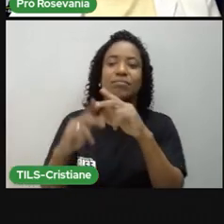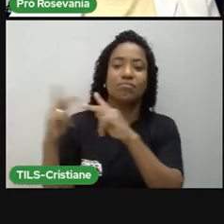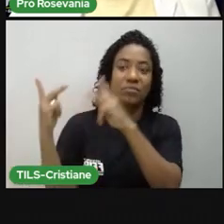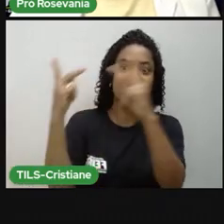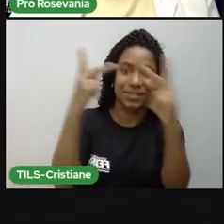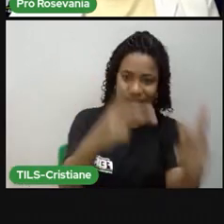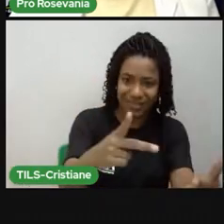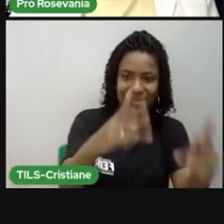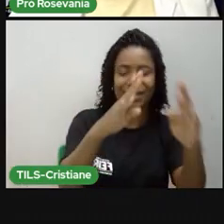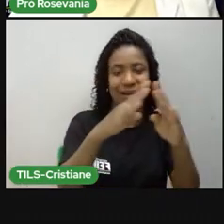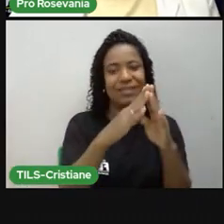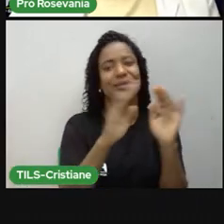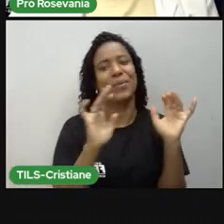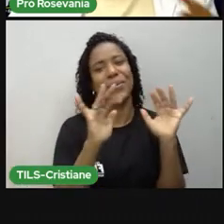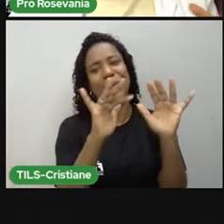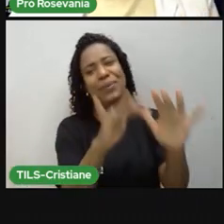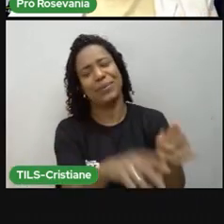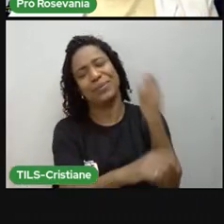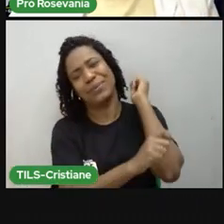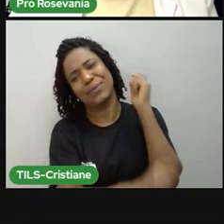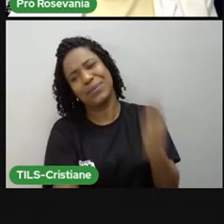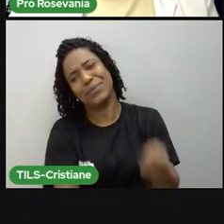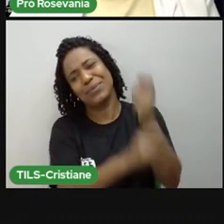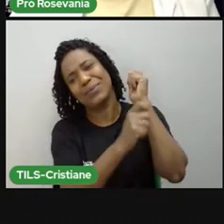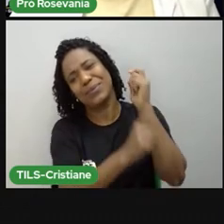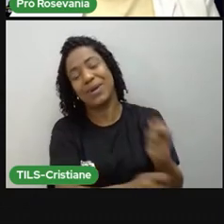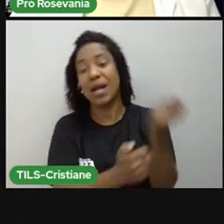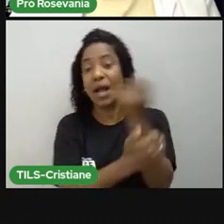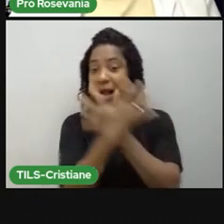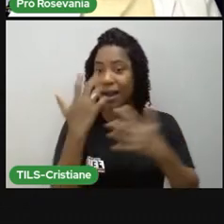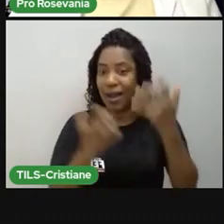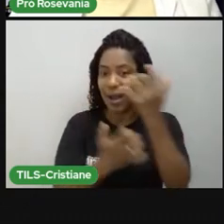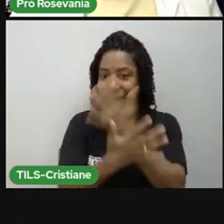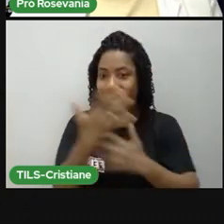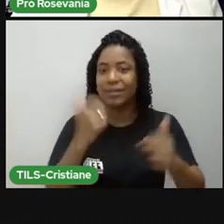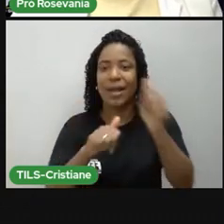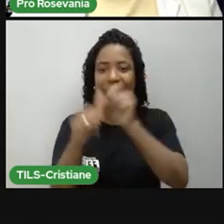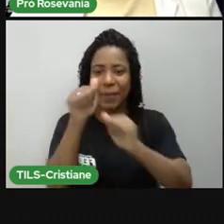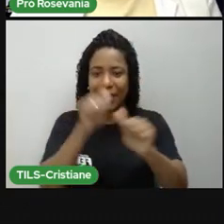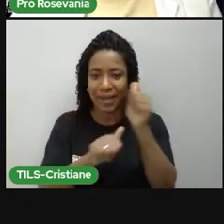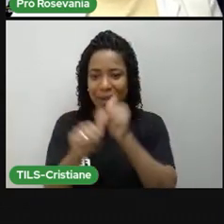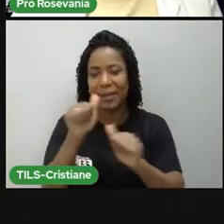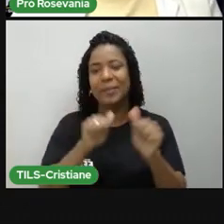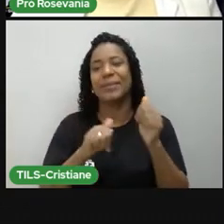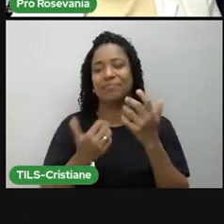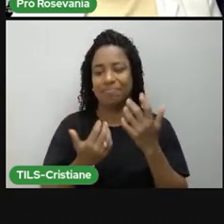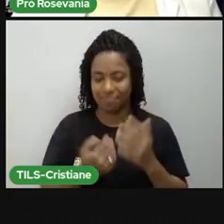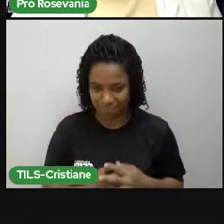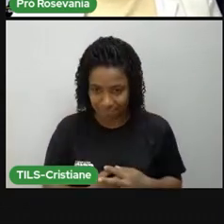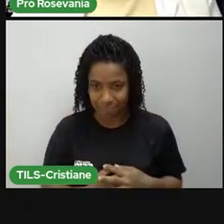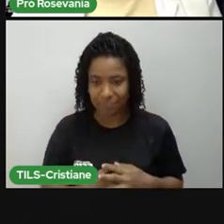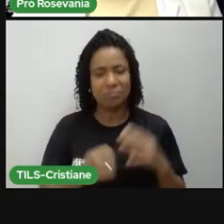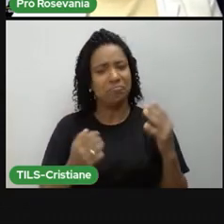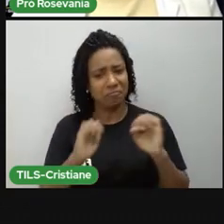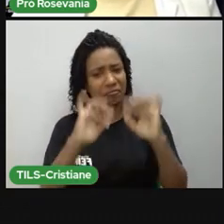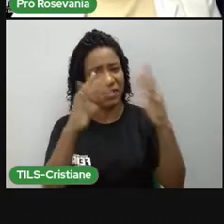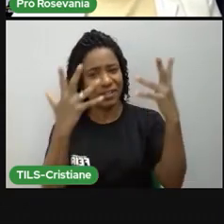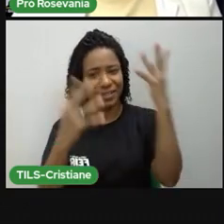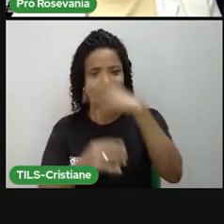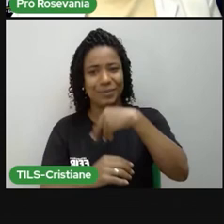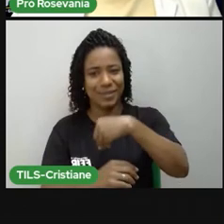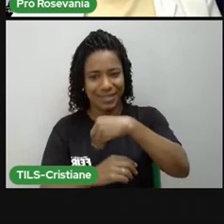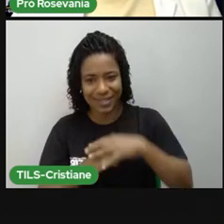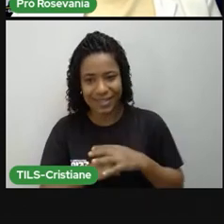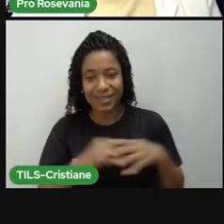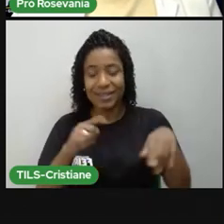eles cantam, bebem, é um, né, uma festa bonita. Aqui também, né, a gente tem um lugar do samba de roda, que é lá